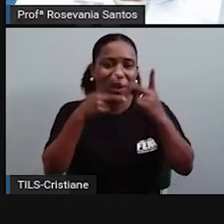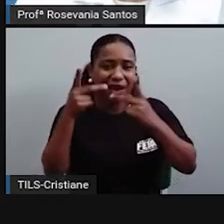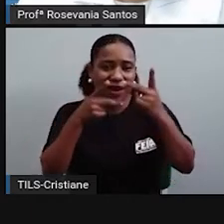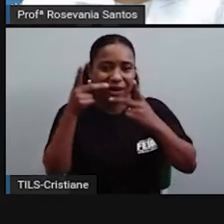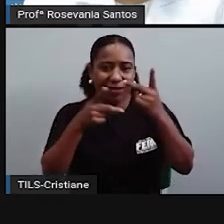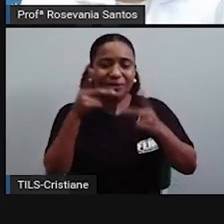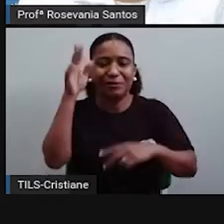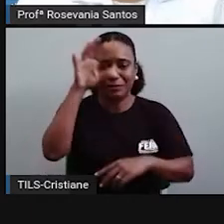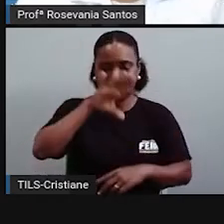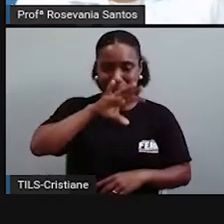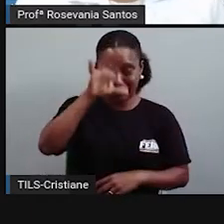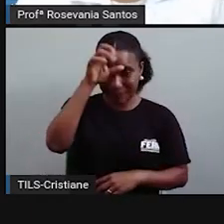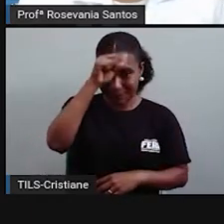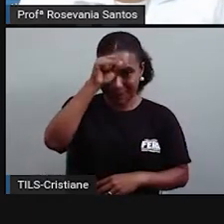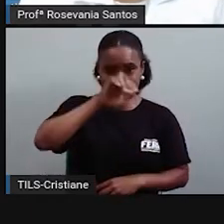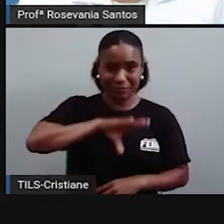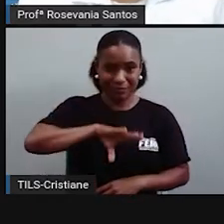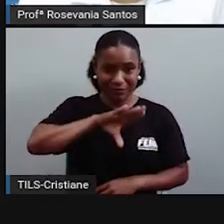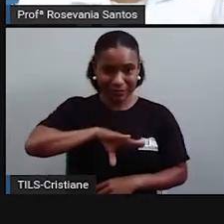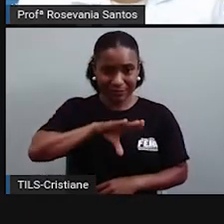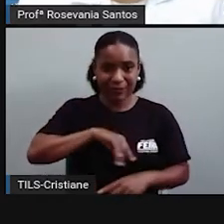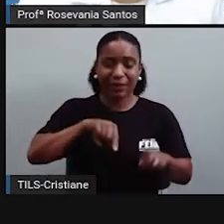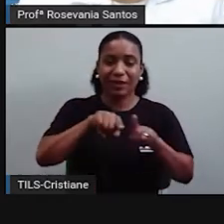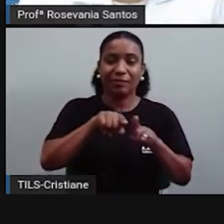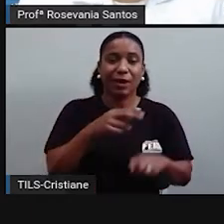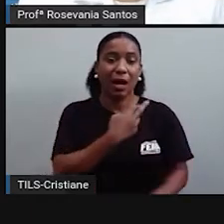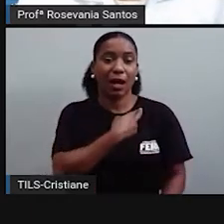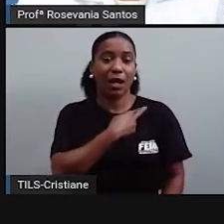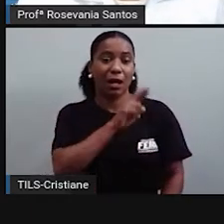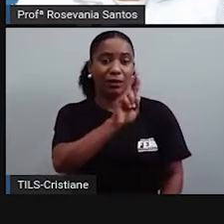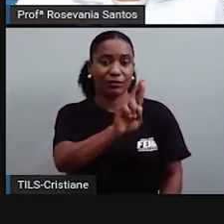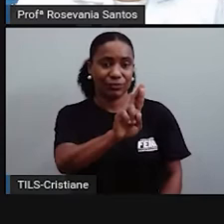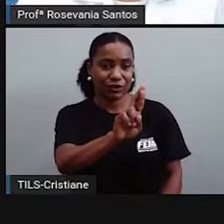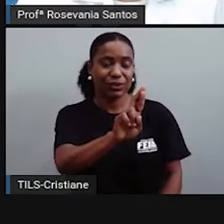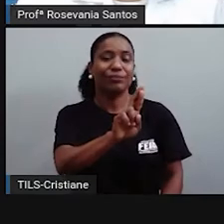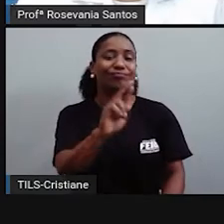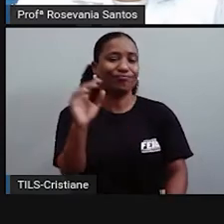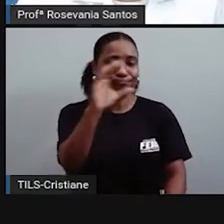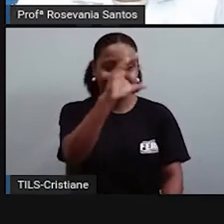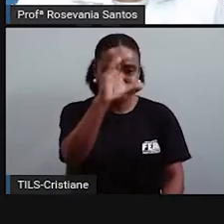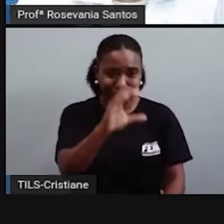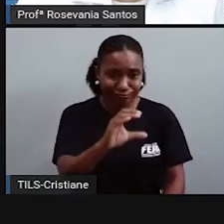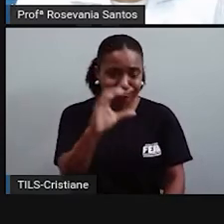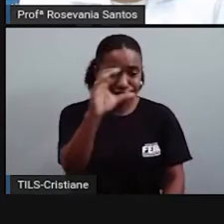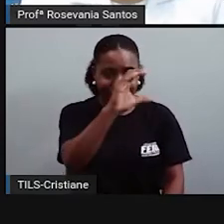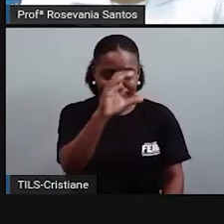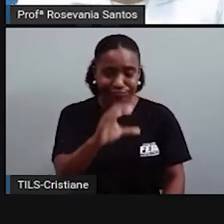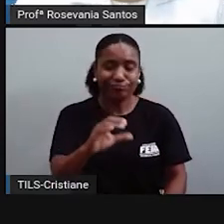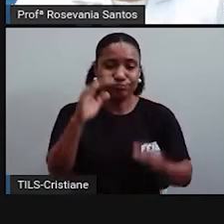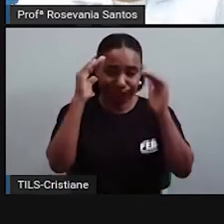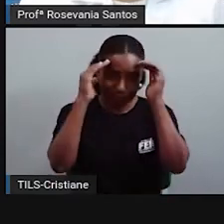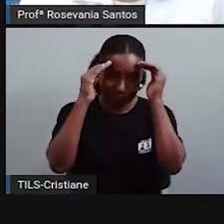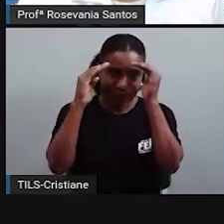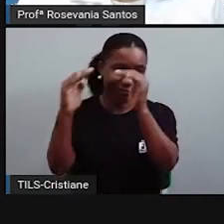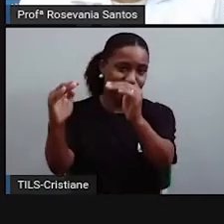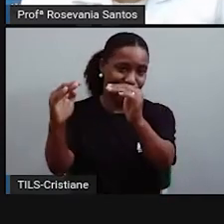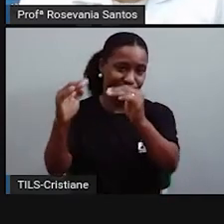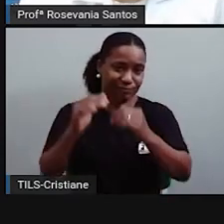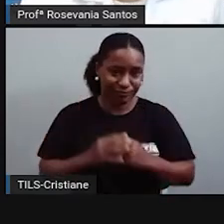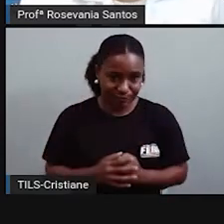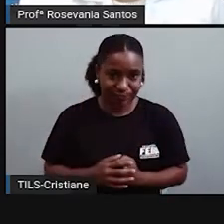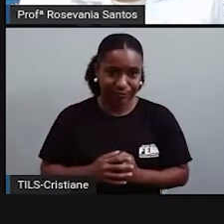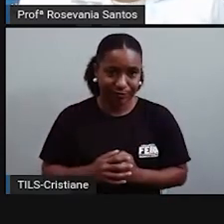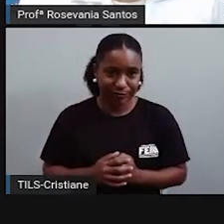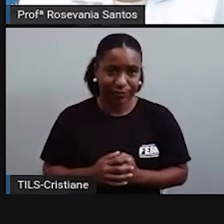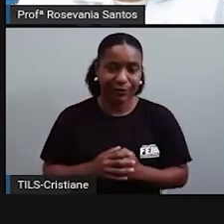tem uma nova organização de sociedade lá entre eles. E vocês sabem que a sociedade indígena já